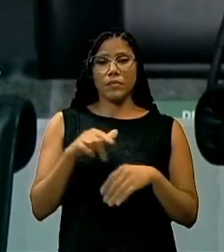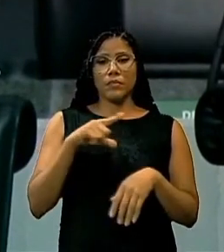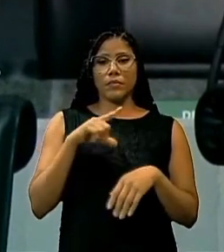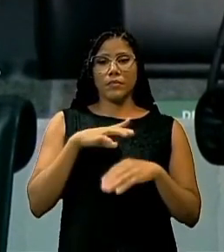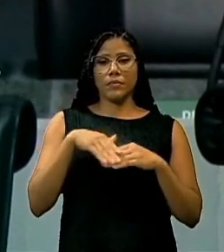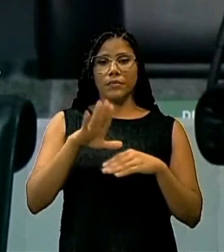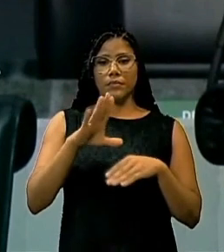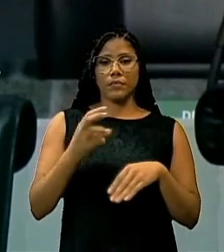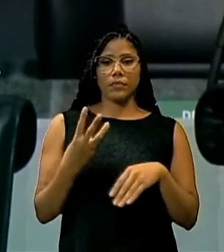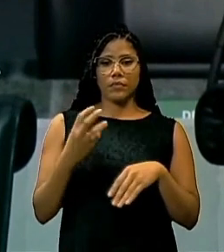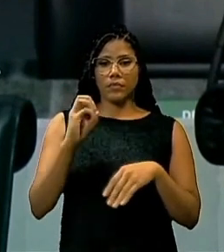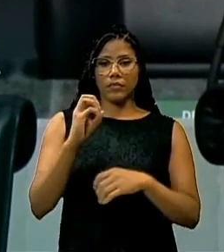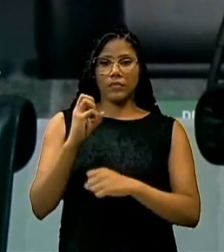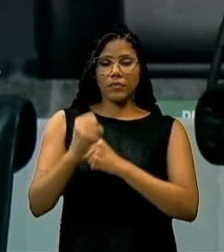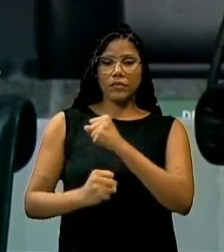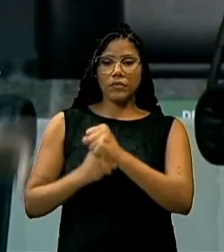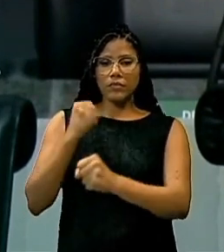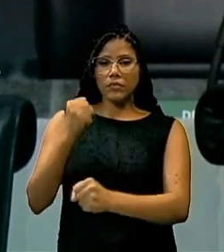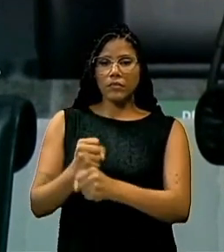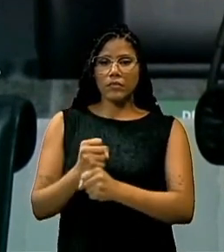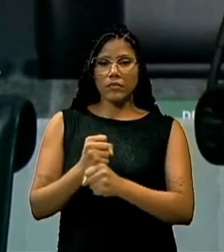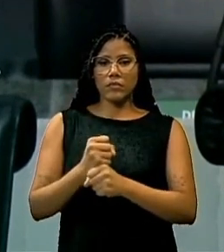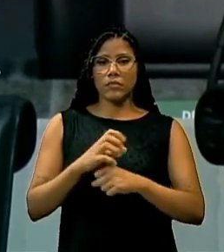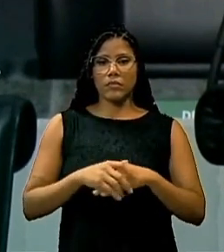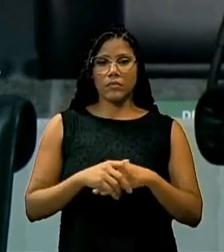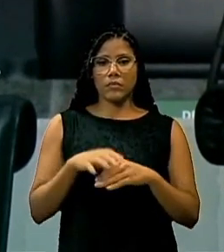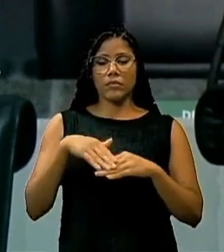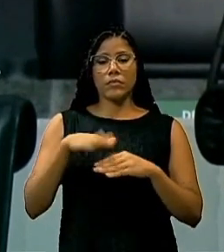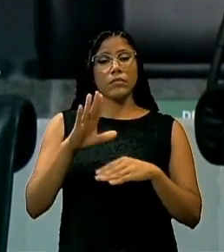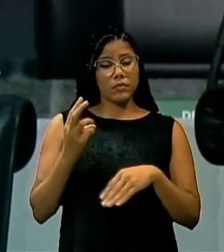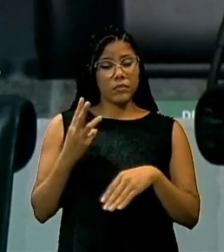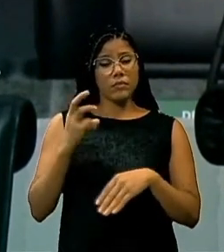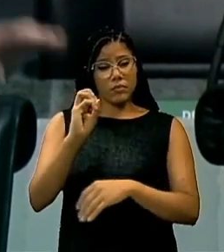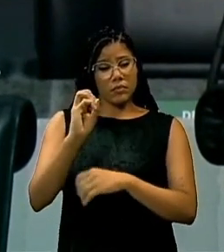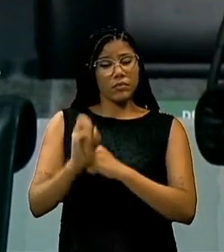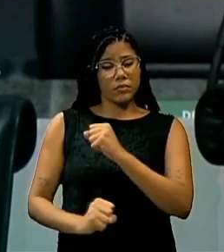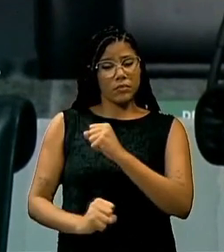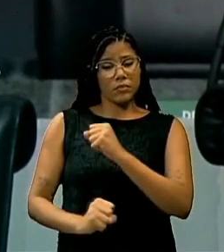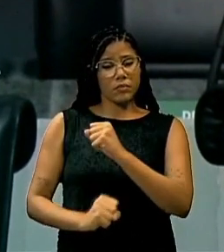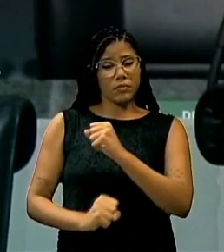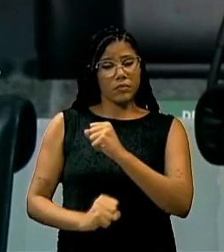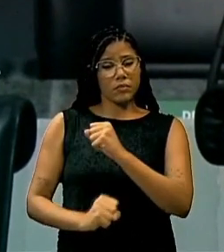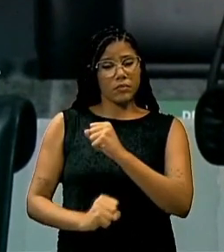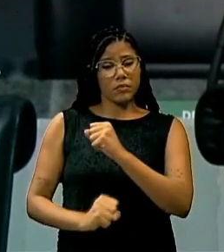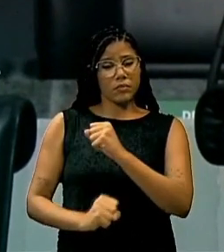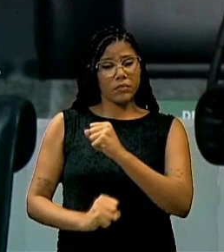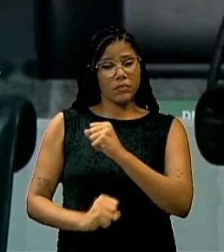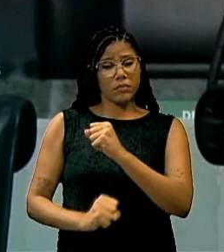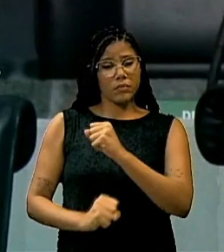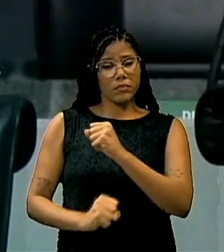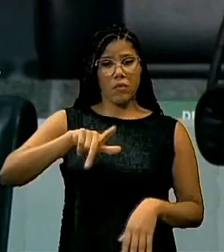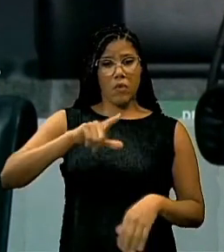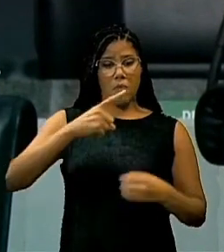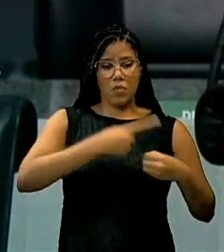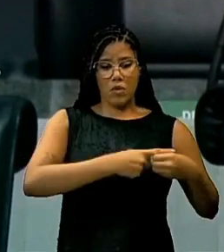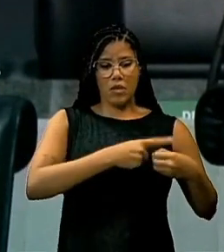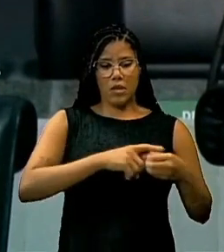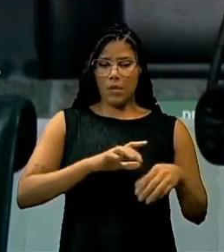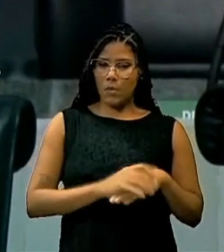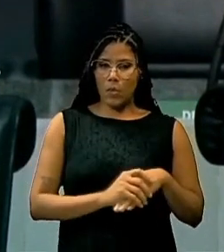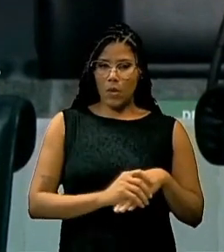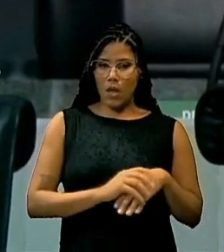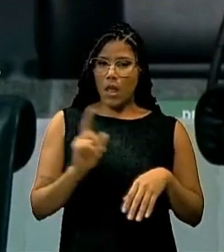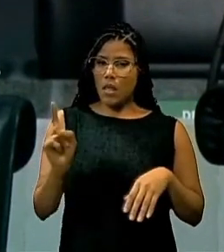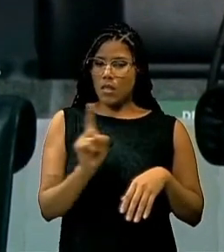mais de 30 anos. Mais de 30 anos. Não foi iniciativa do município, não